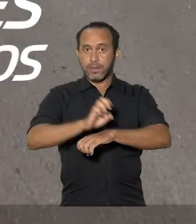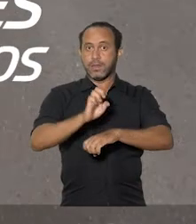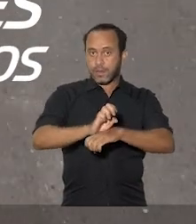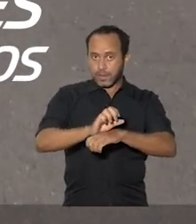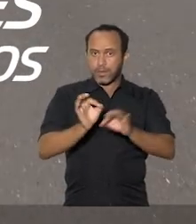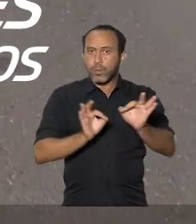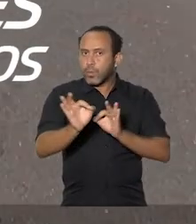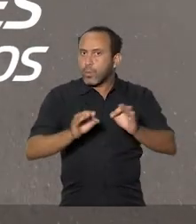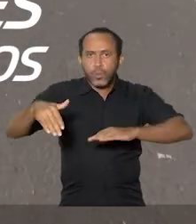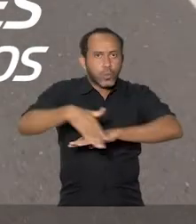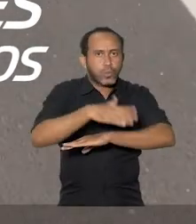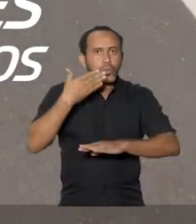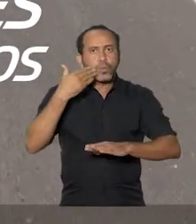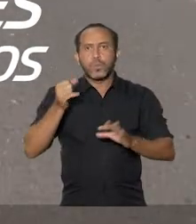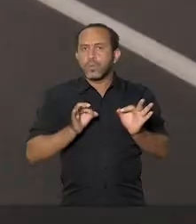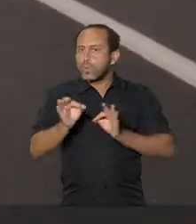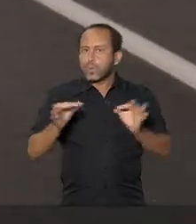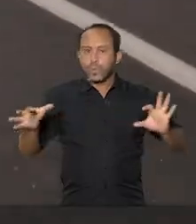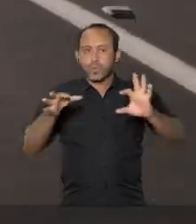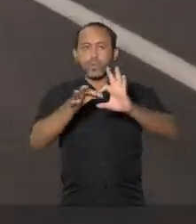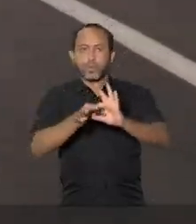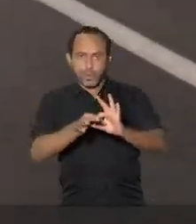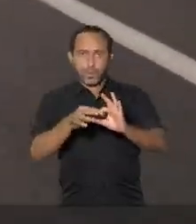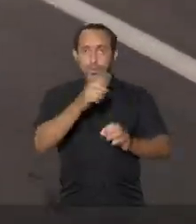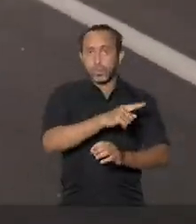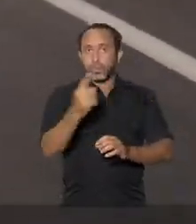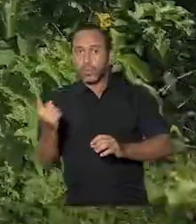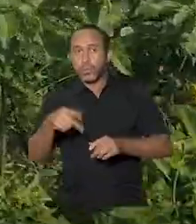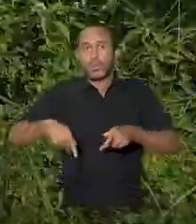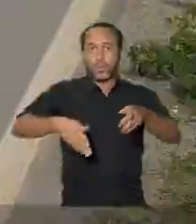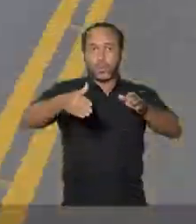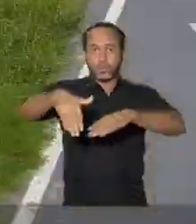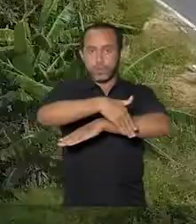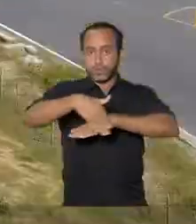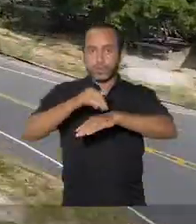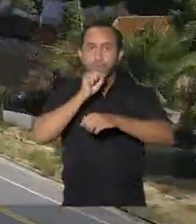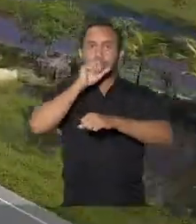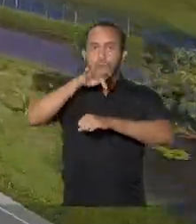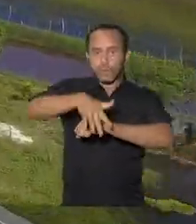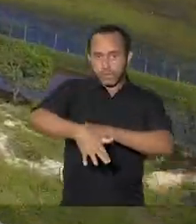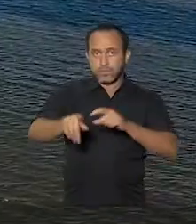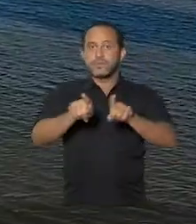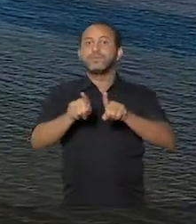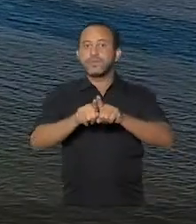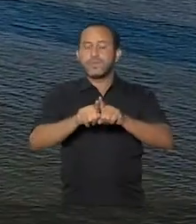Pacatuba, está sendo totalmente asfaltada, interligando o litoral norte às rodovias do Baixo São Francisco.